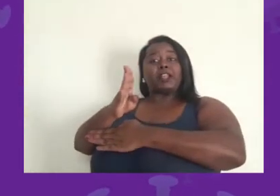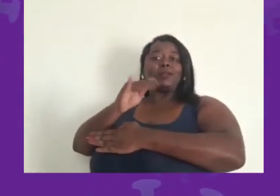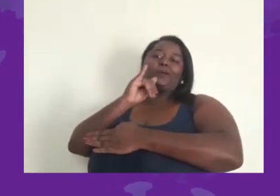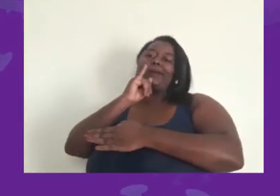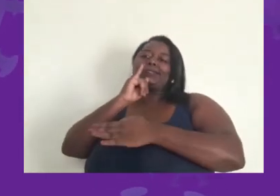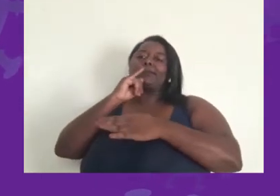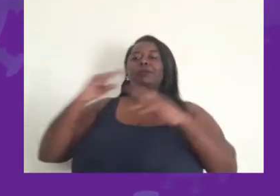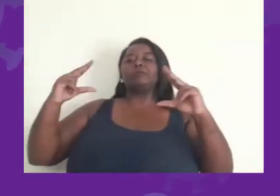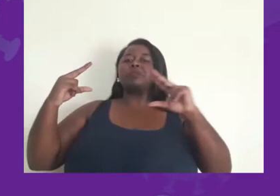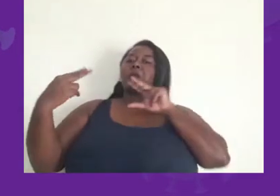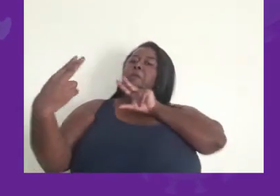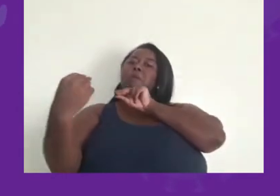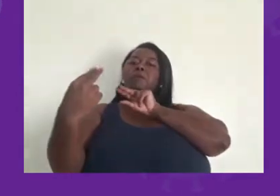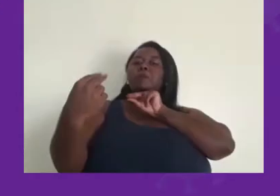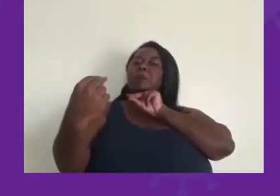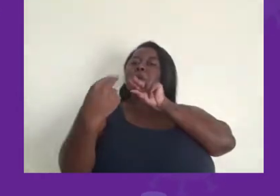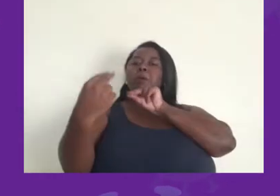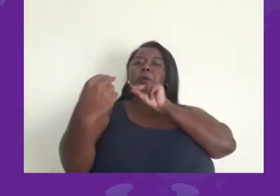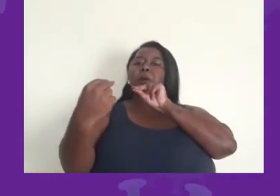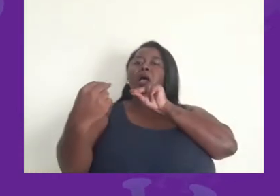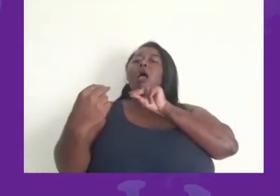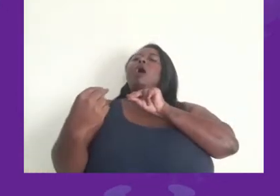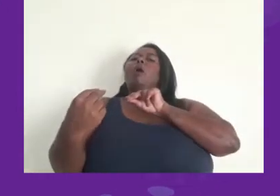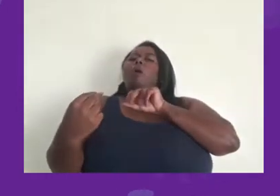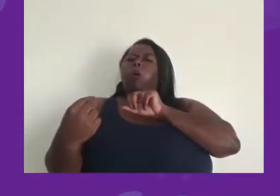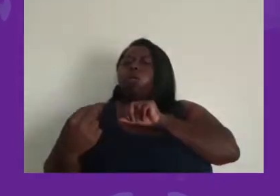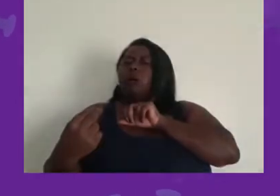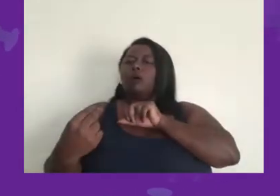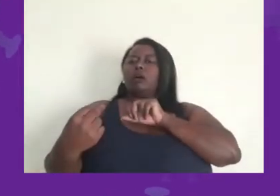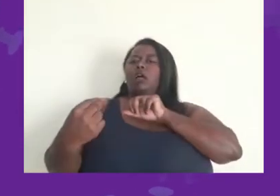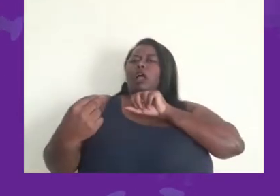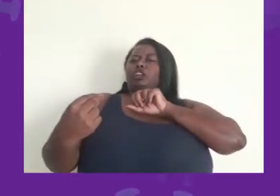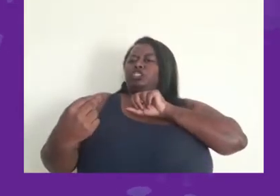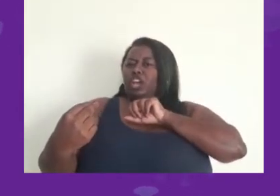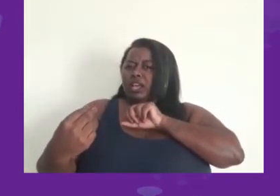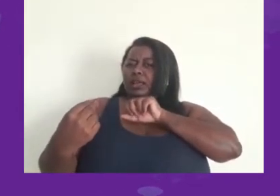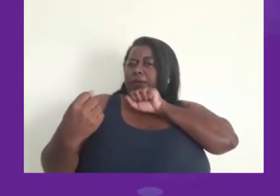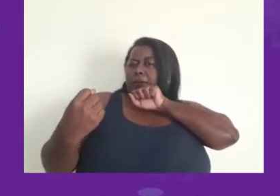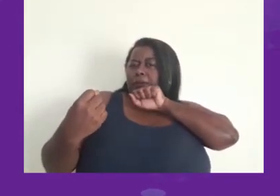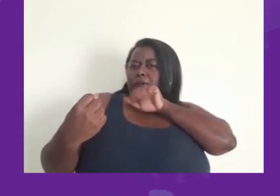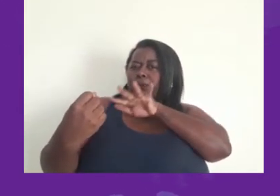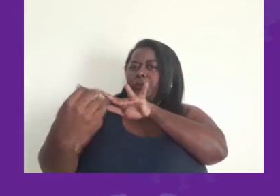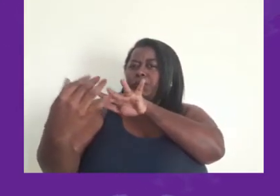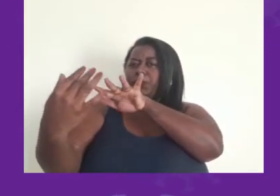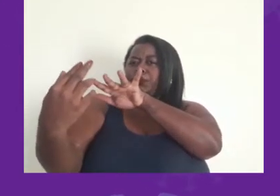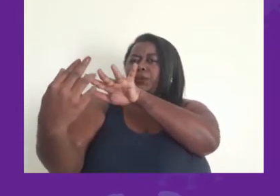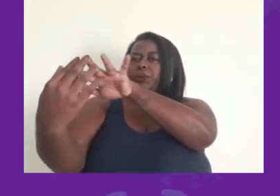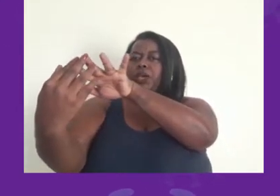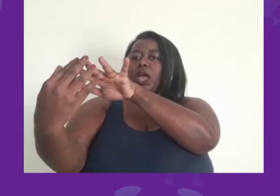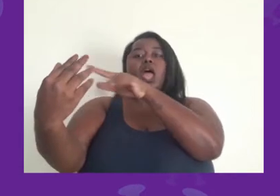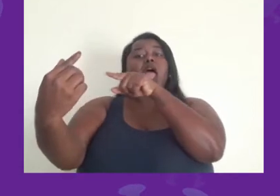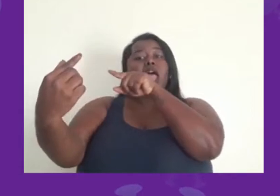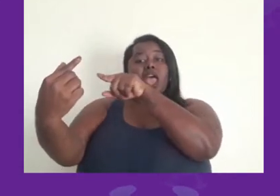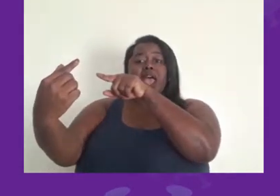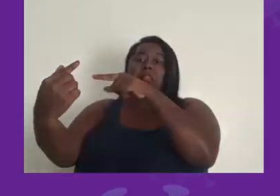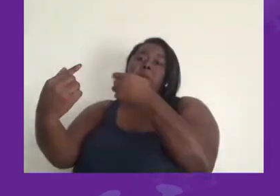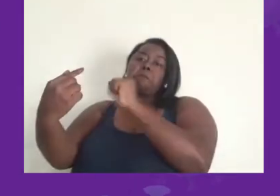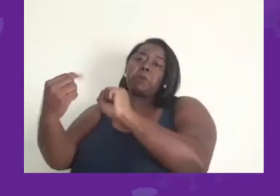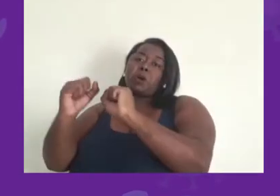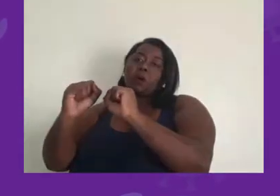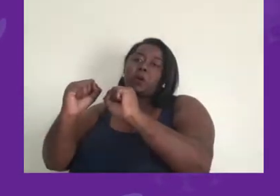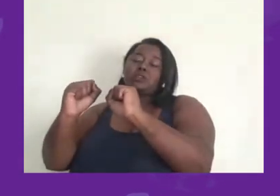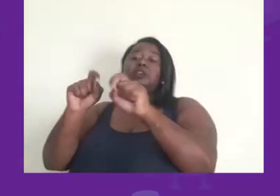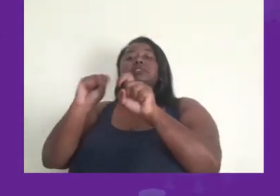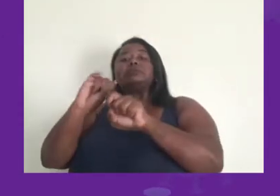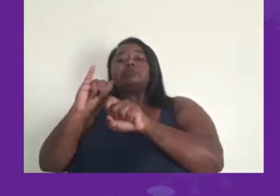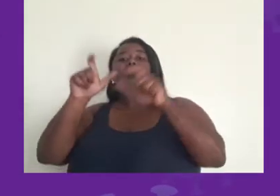seja direta na hora que eu estou conversando com uma pessoa, quando eu tuço ou espirro perto dela, ou às vezes só de estar perto dela respirando, principalmente se for